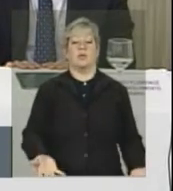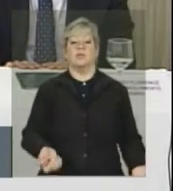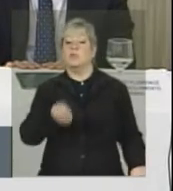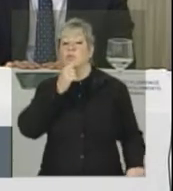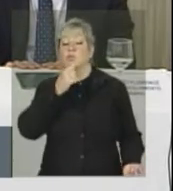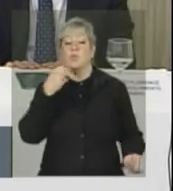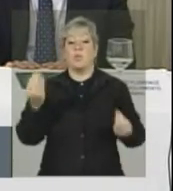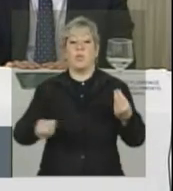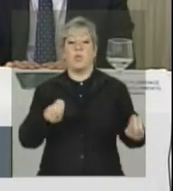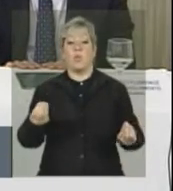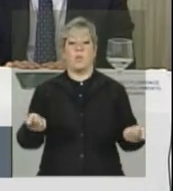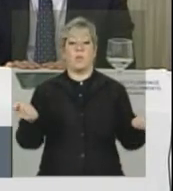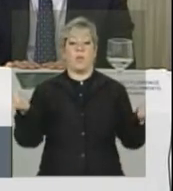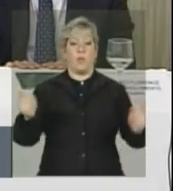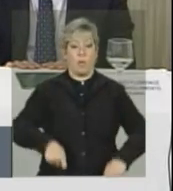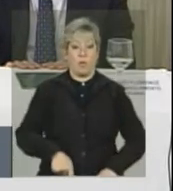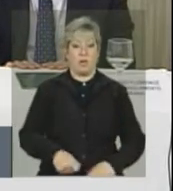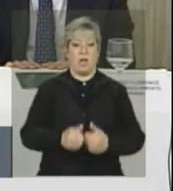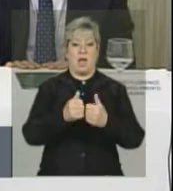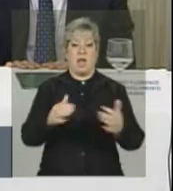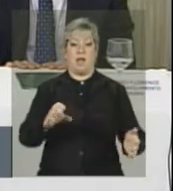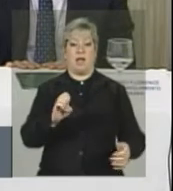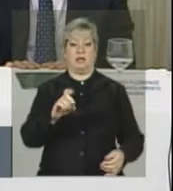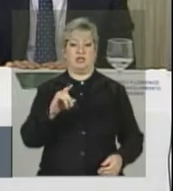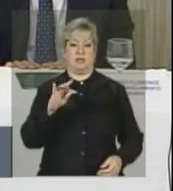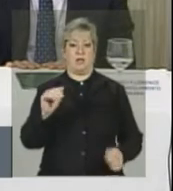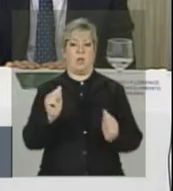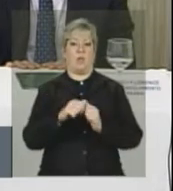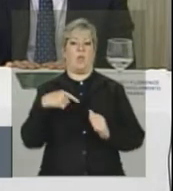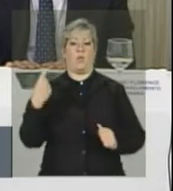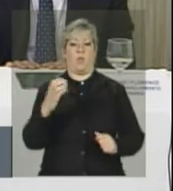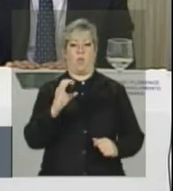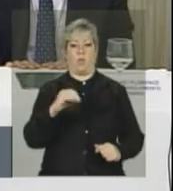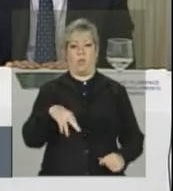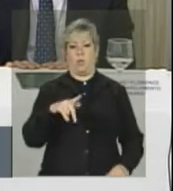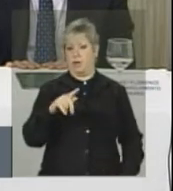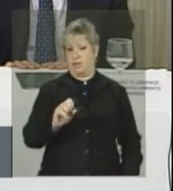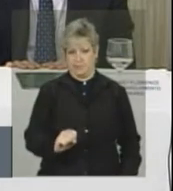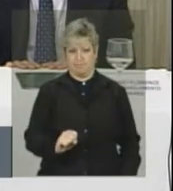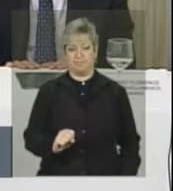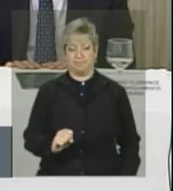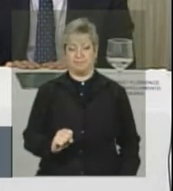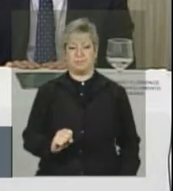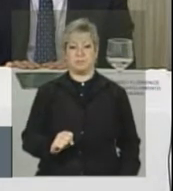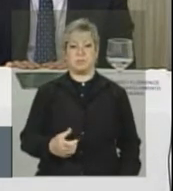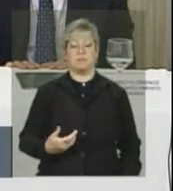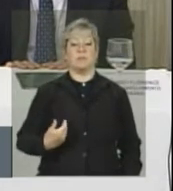condições de abrir um edital com ONGs. Para começar, nós estamos